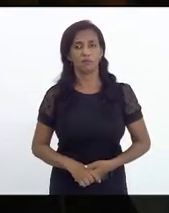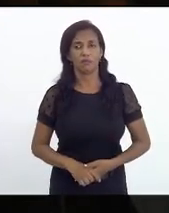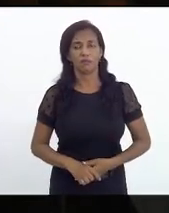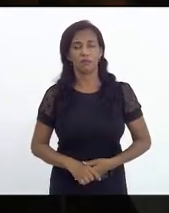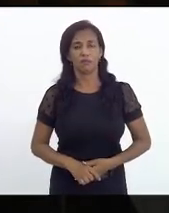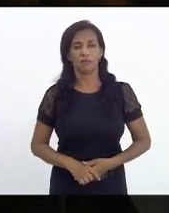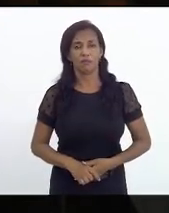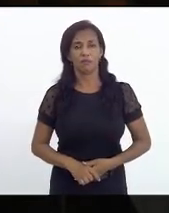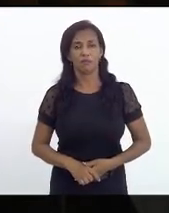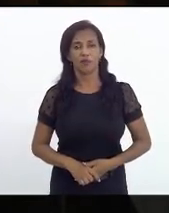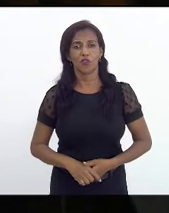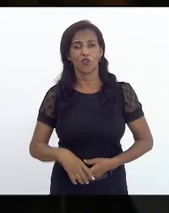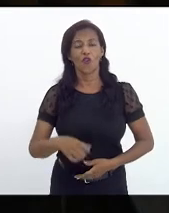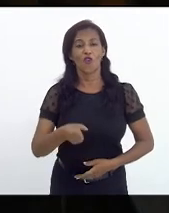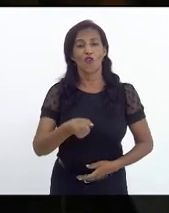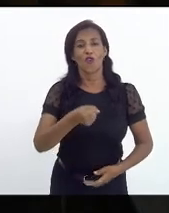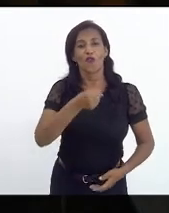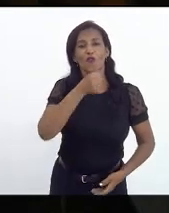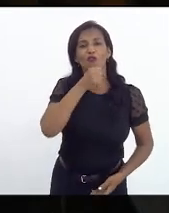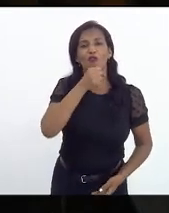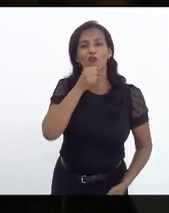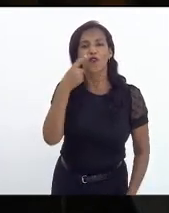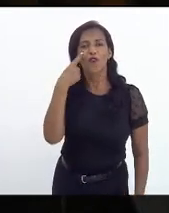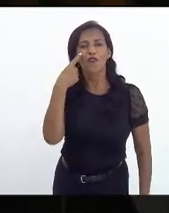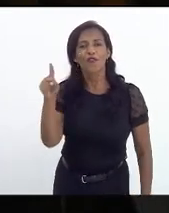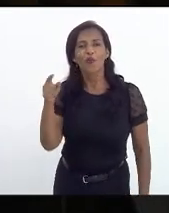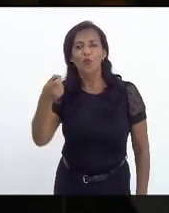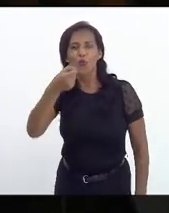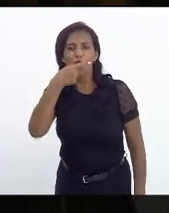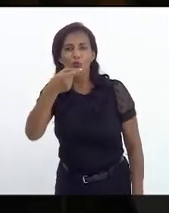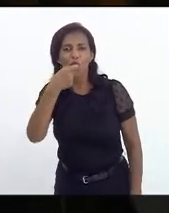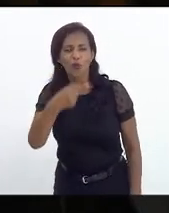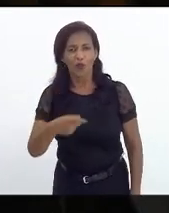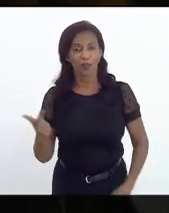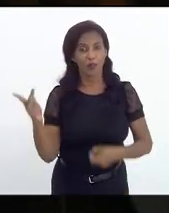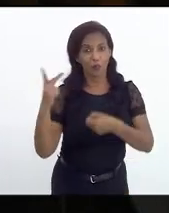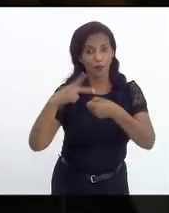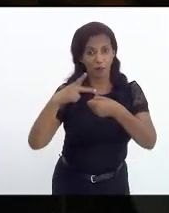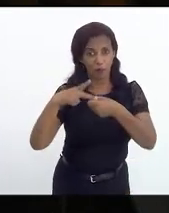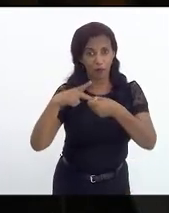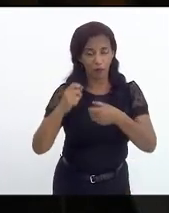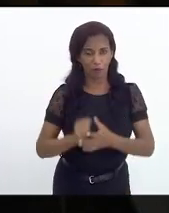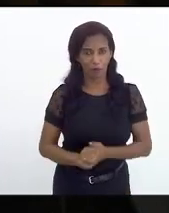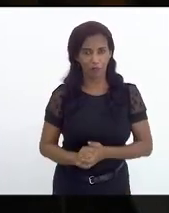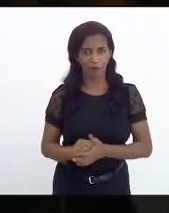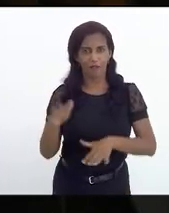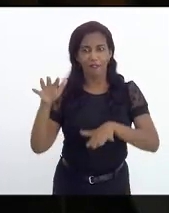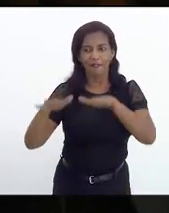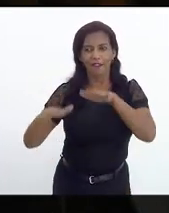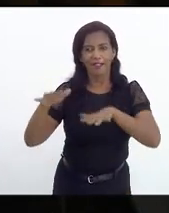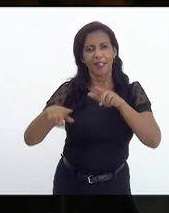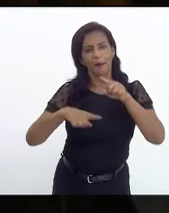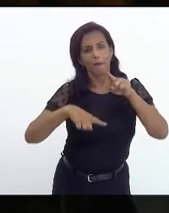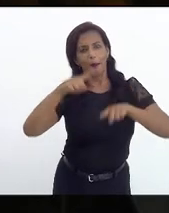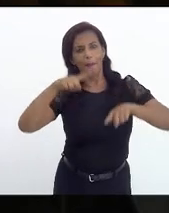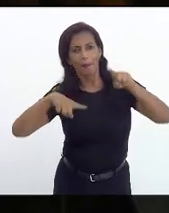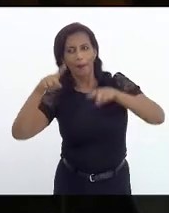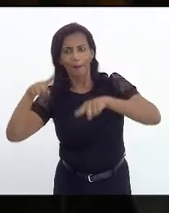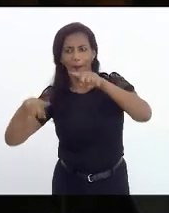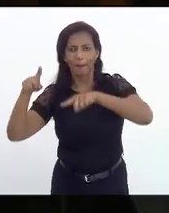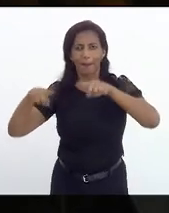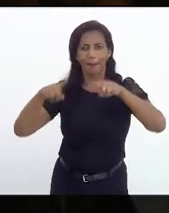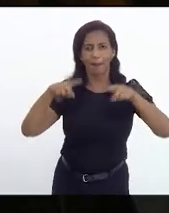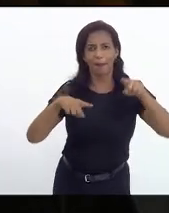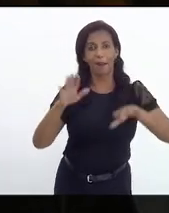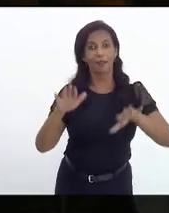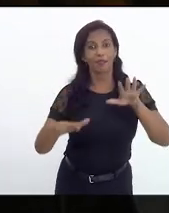É o vovó viu a uva que o petróleo varia o seu preço função